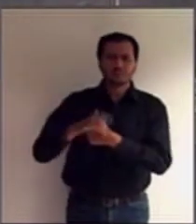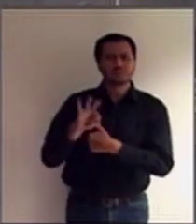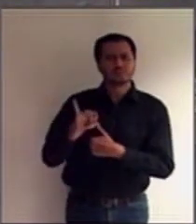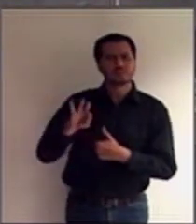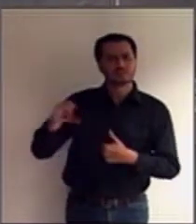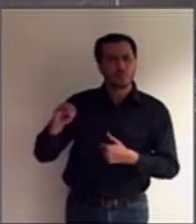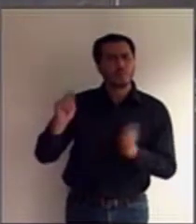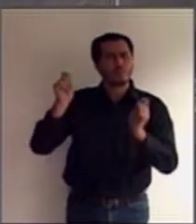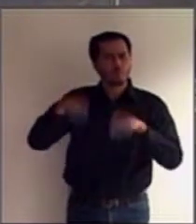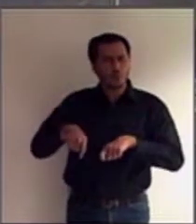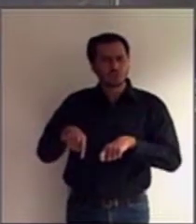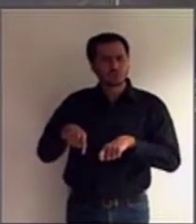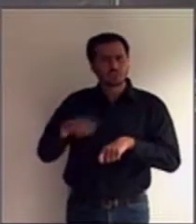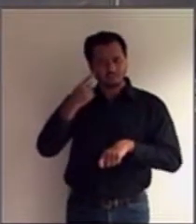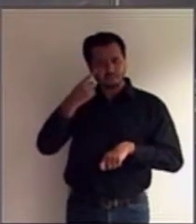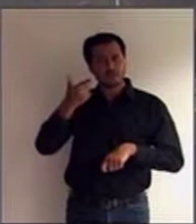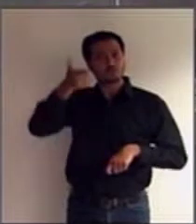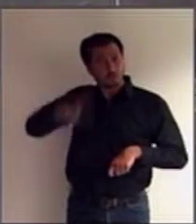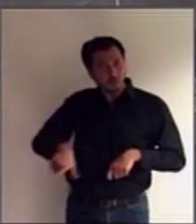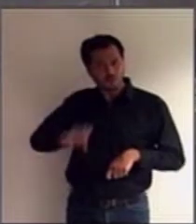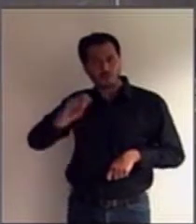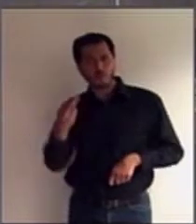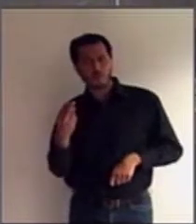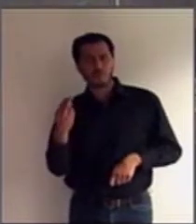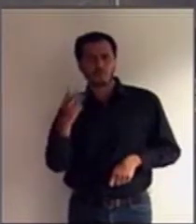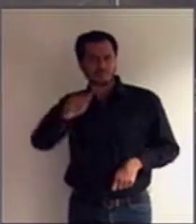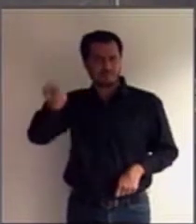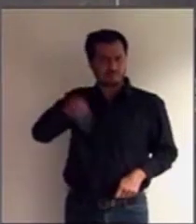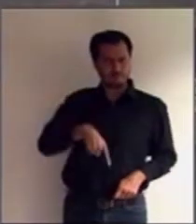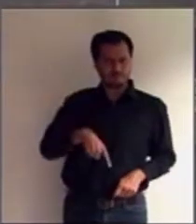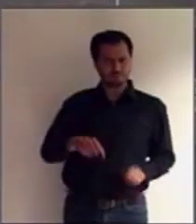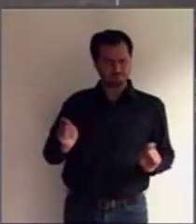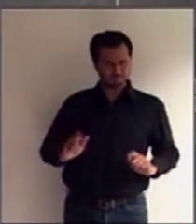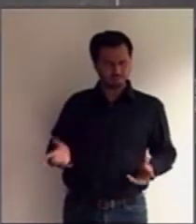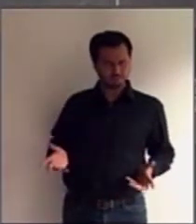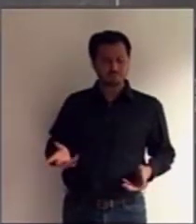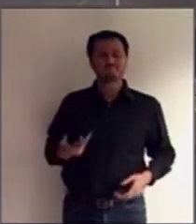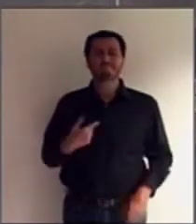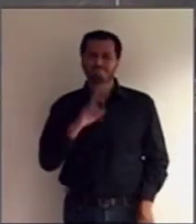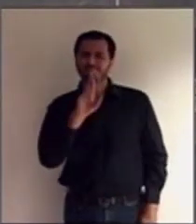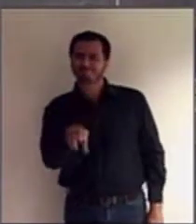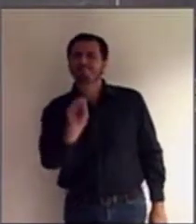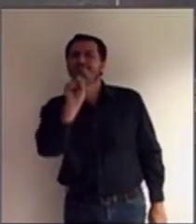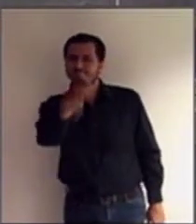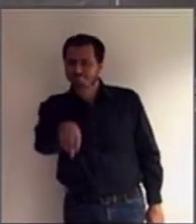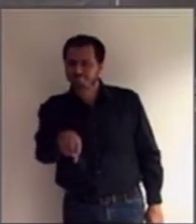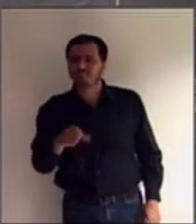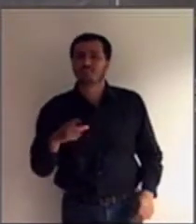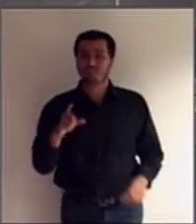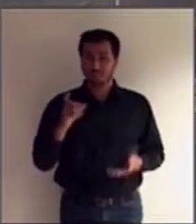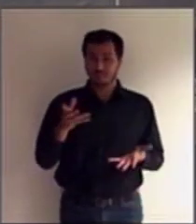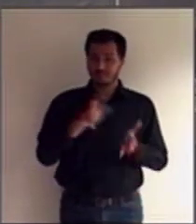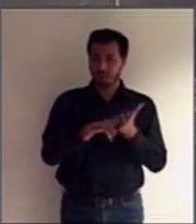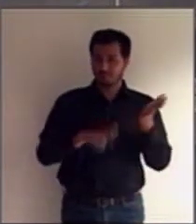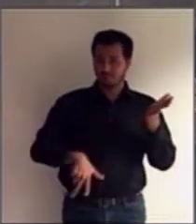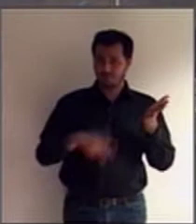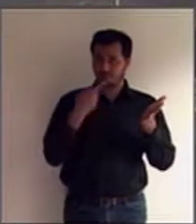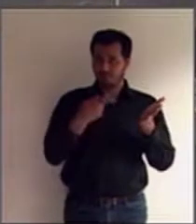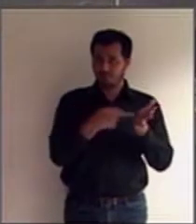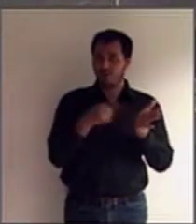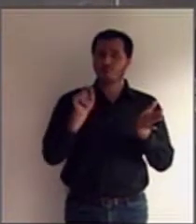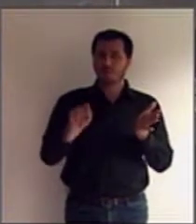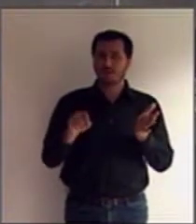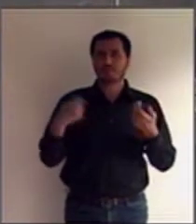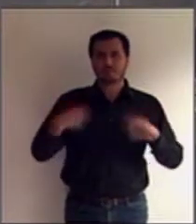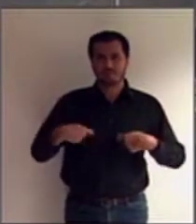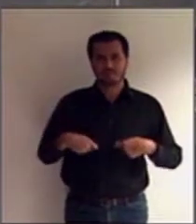ou cessada? Sim, a interdição, na Ordem da Convenção sobre os Direitos da Pessoa com Deficiência, deve ser